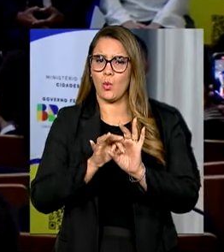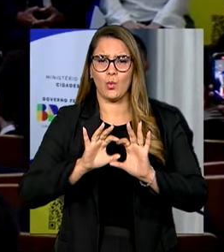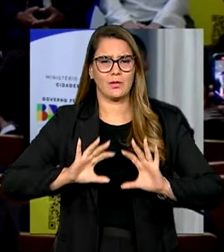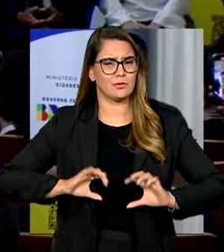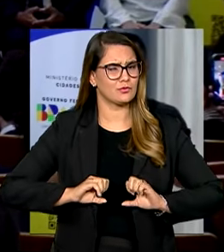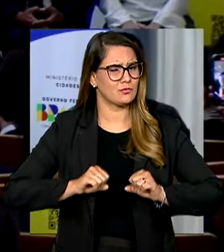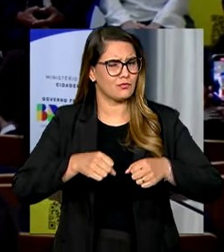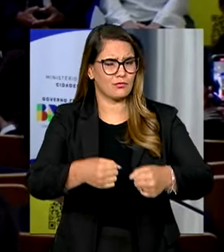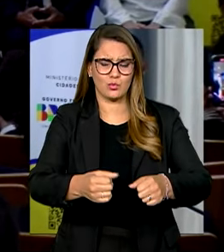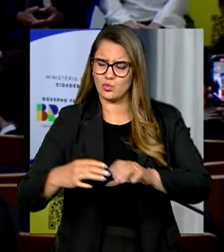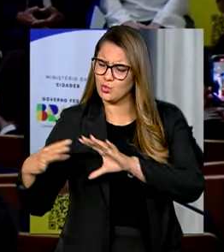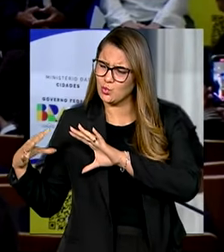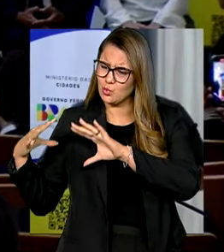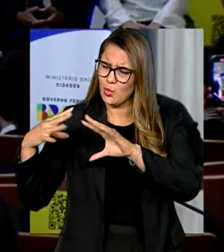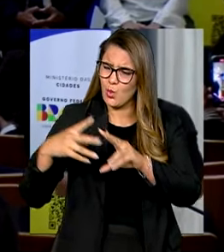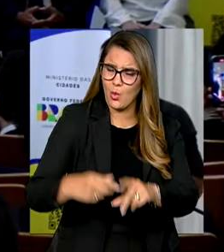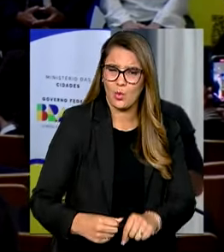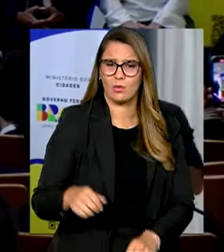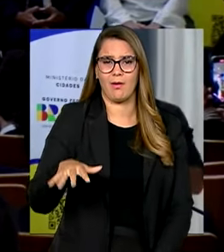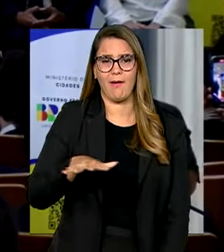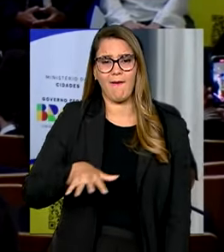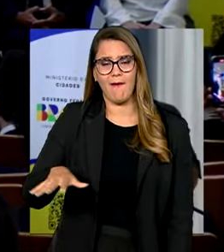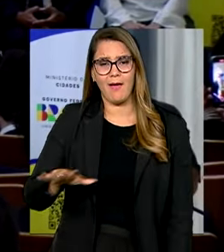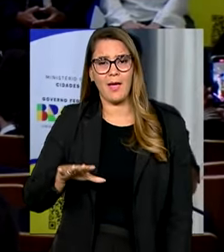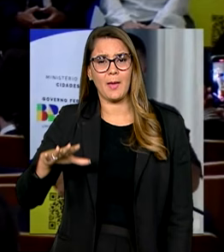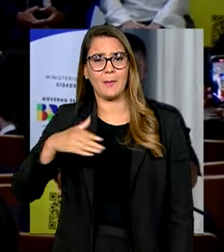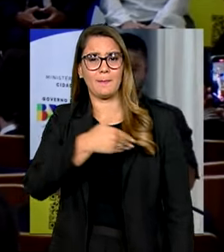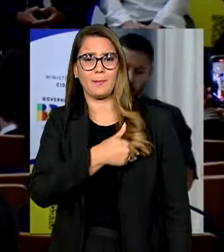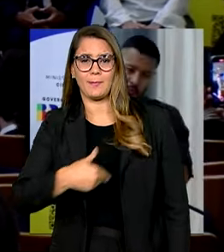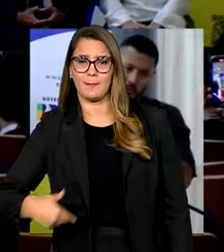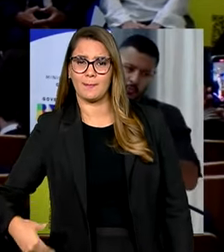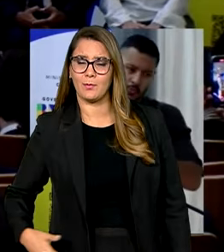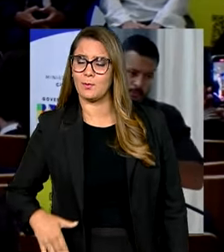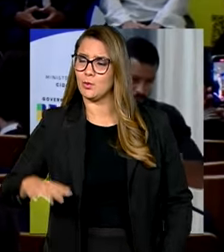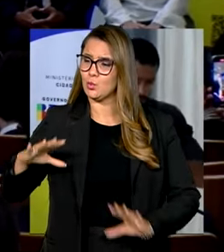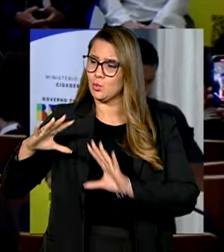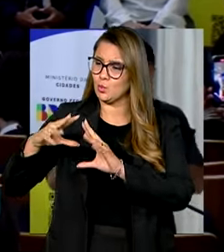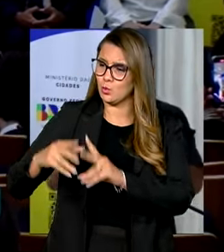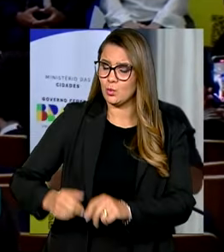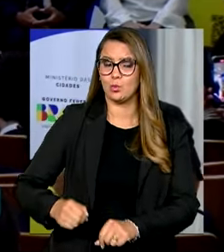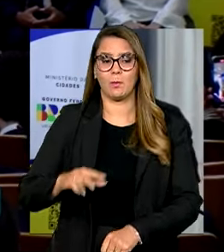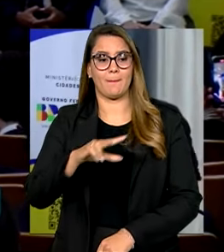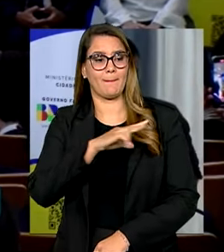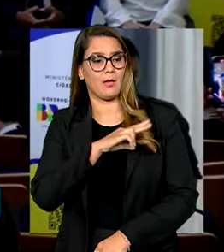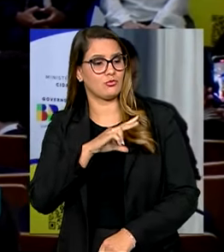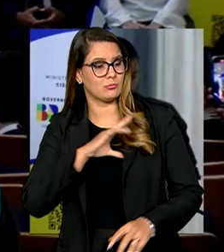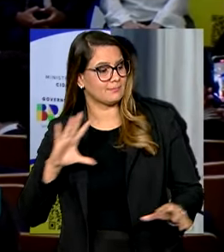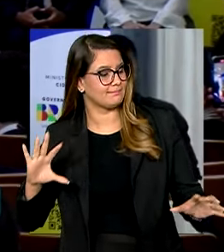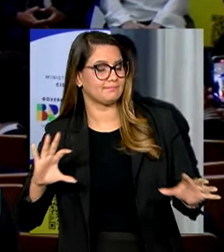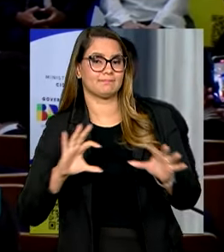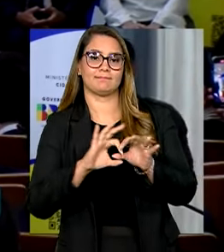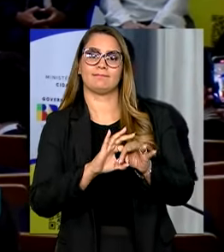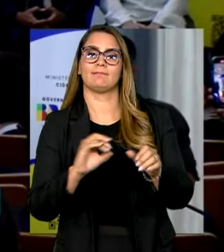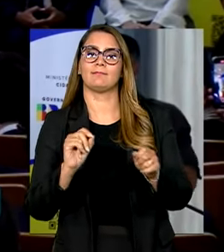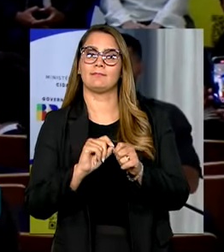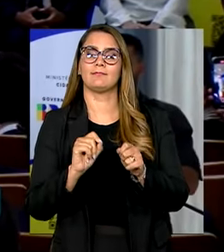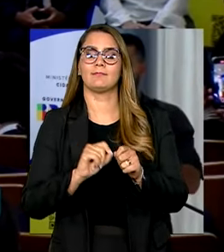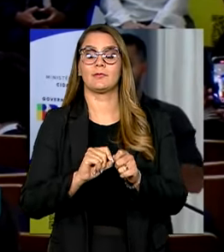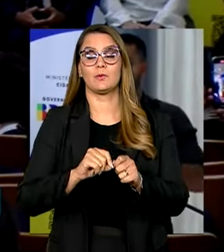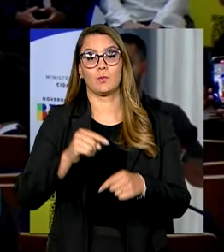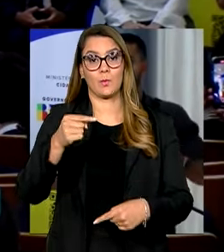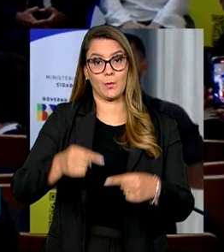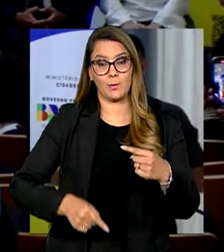esforços, seja do setor público em todas as suas instâncias, com o setor privado, para que a gente faça com que uma